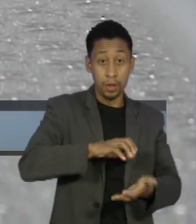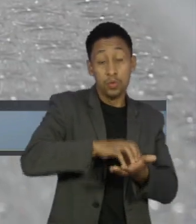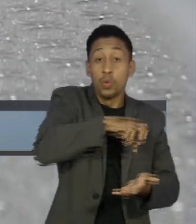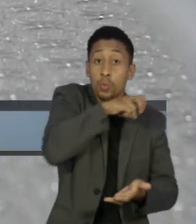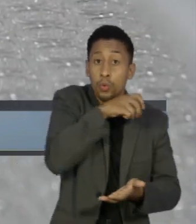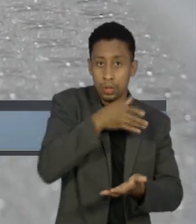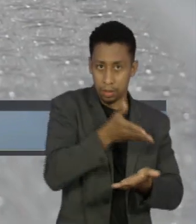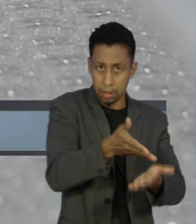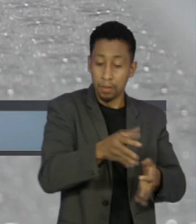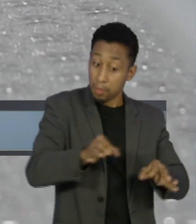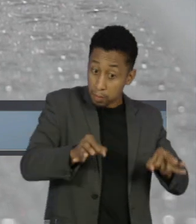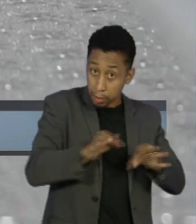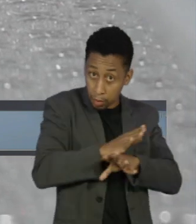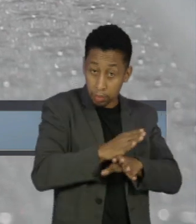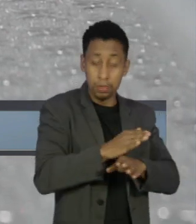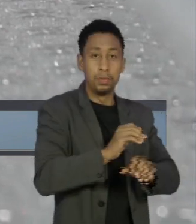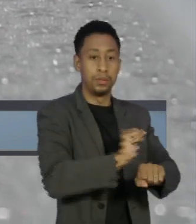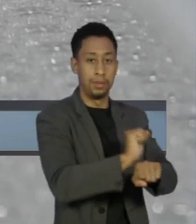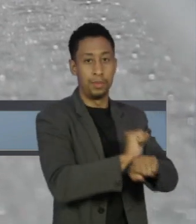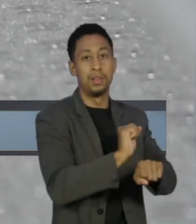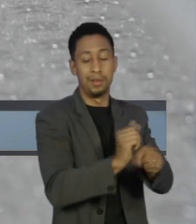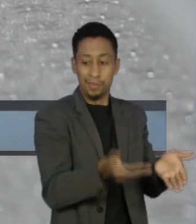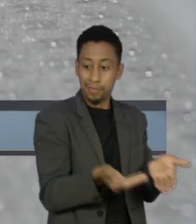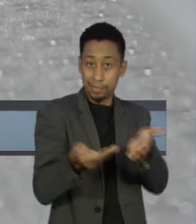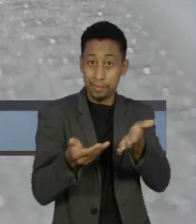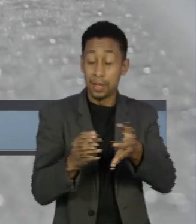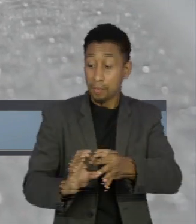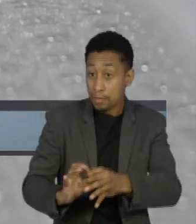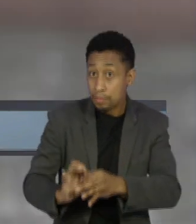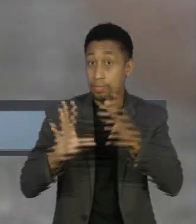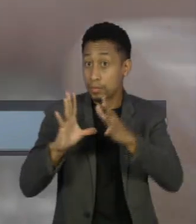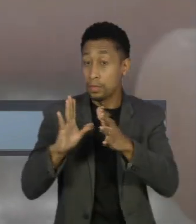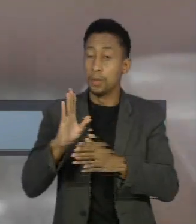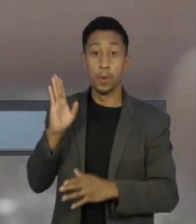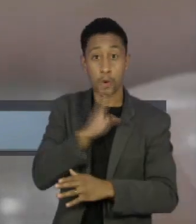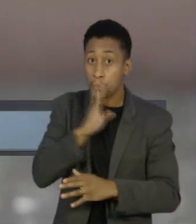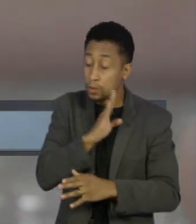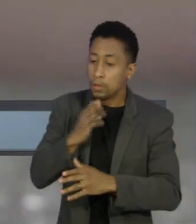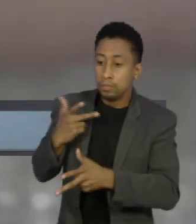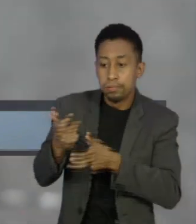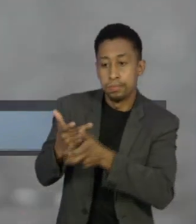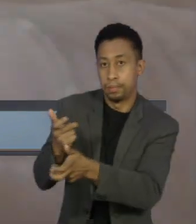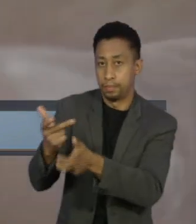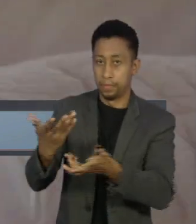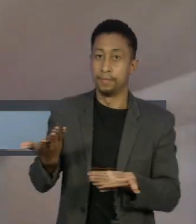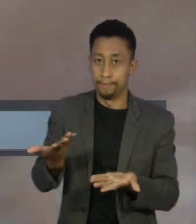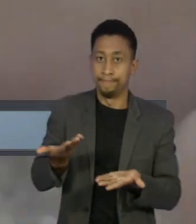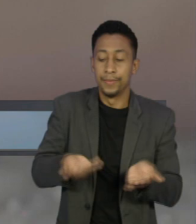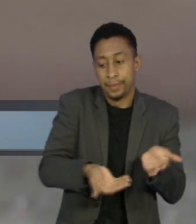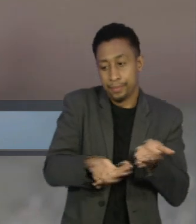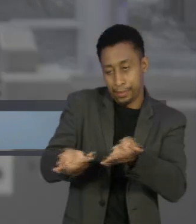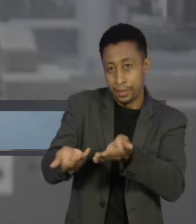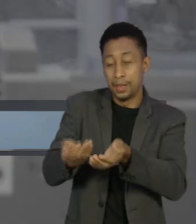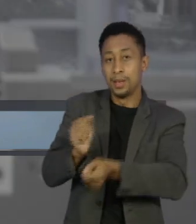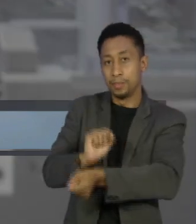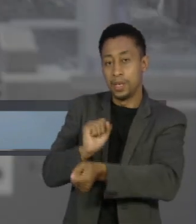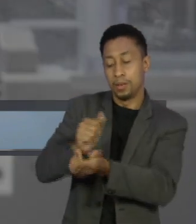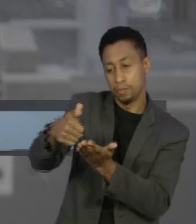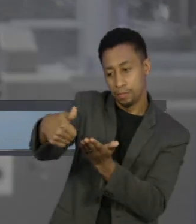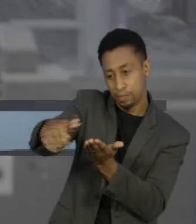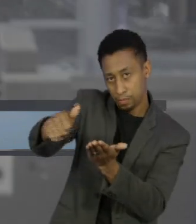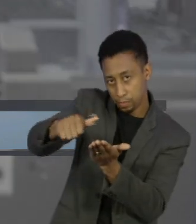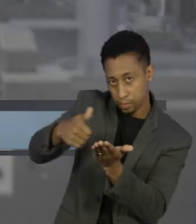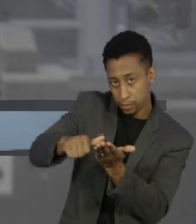milhões, poderem ser utilizadas rapidamente. Então aguardamos esse pronunciamento da Anvisa, visto que já foi dado uma